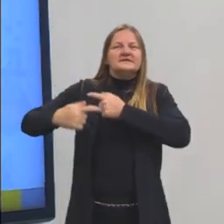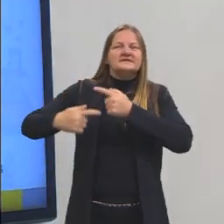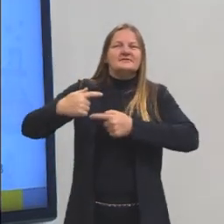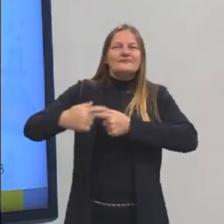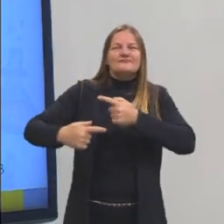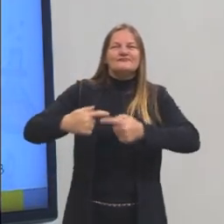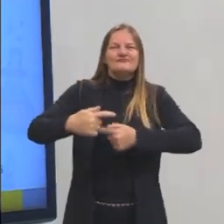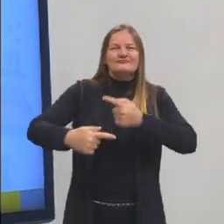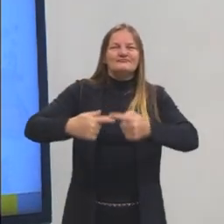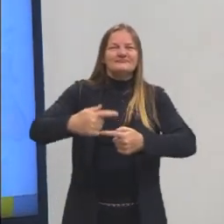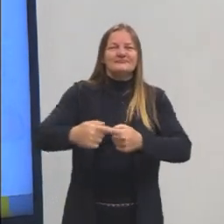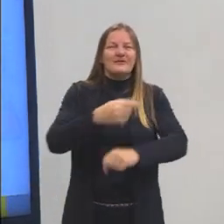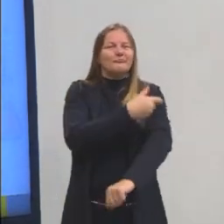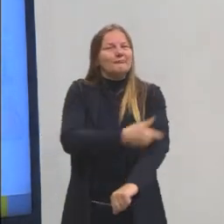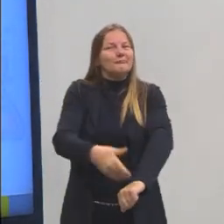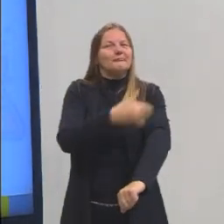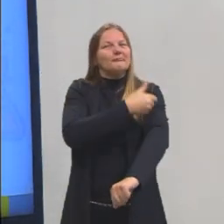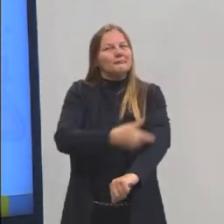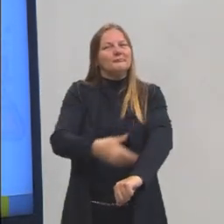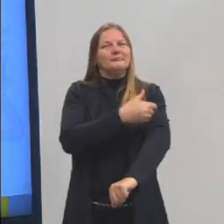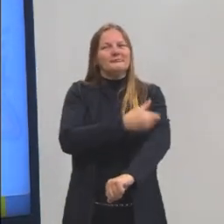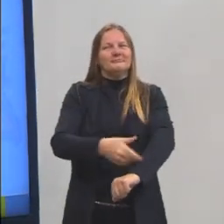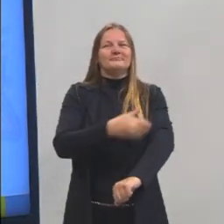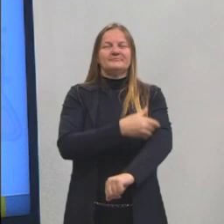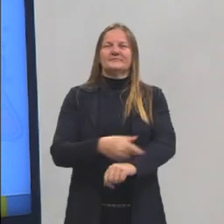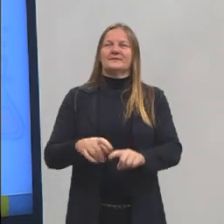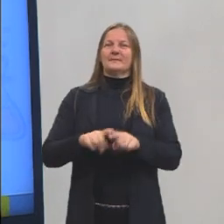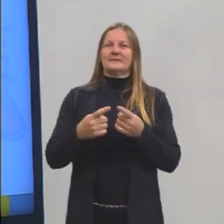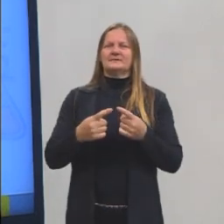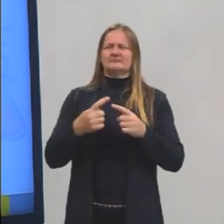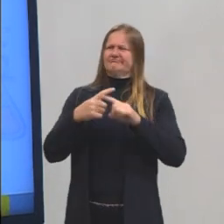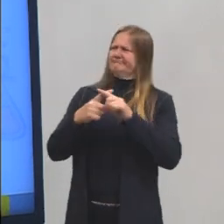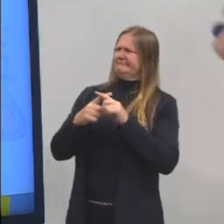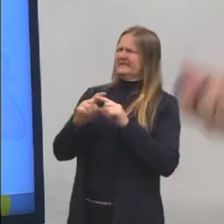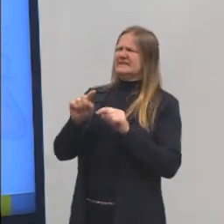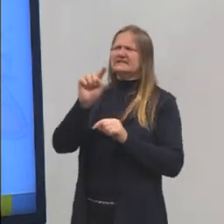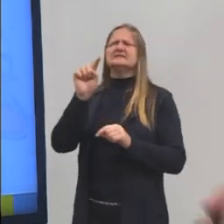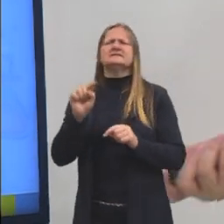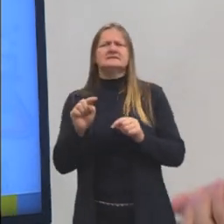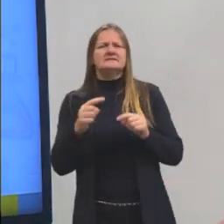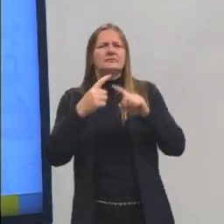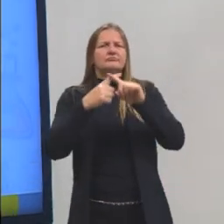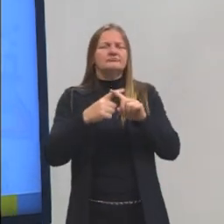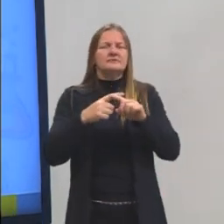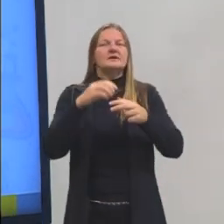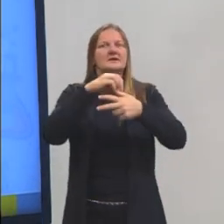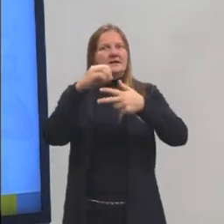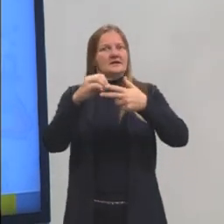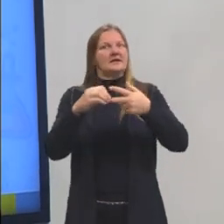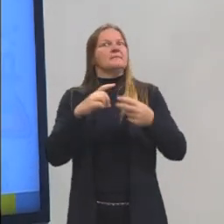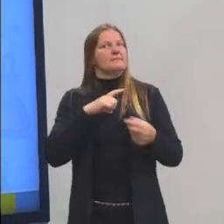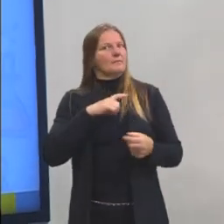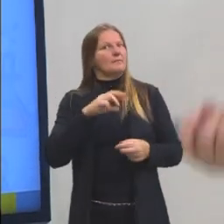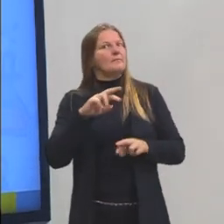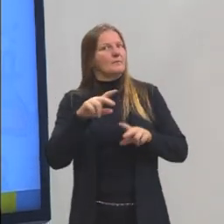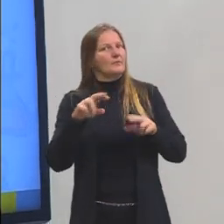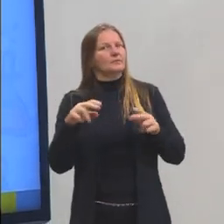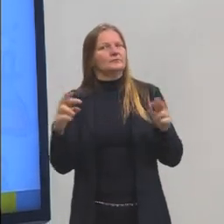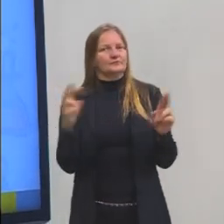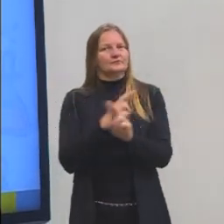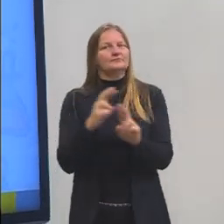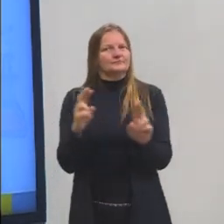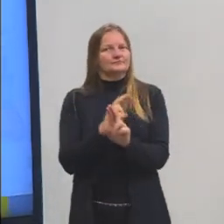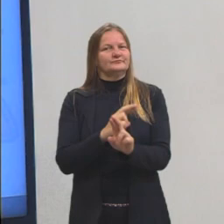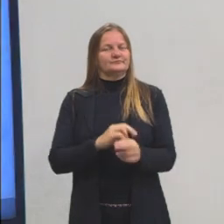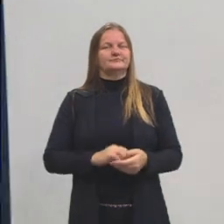avó para a gente, a gente começa, então, a confrontar essas ideias. E no ENEM apresenta bastante questões envolvendo